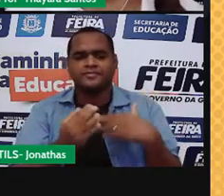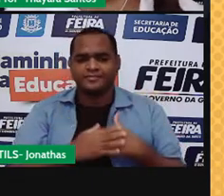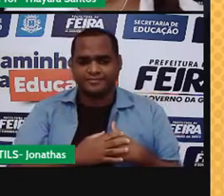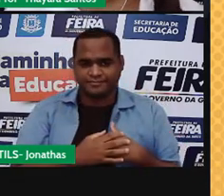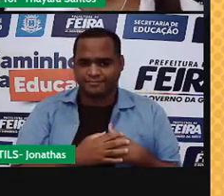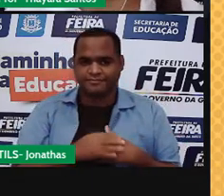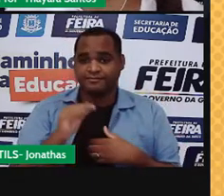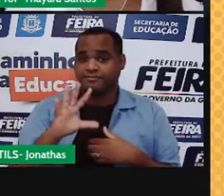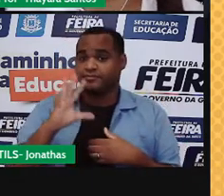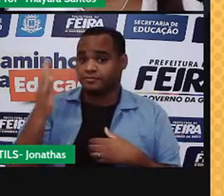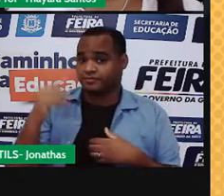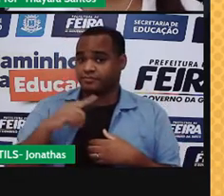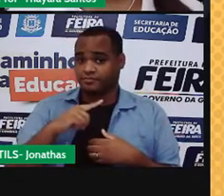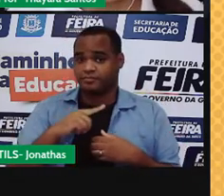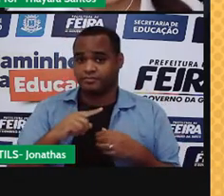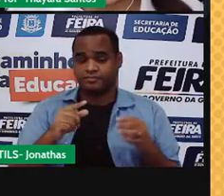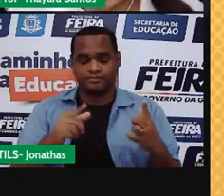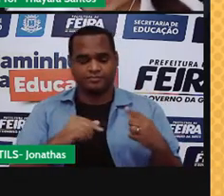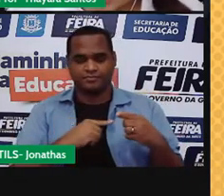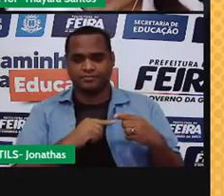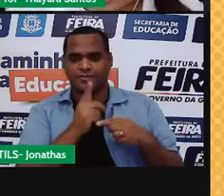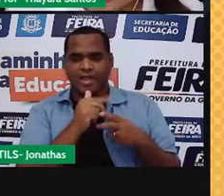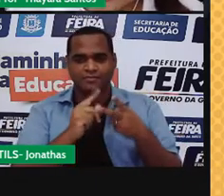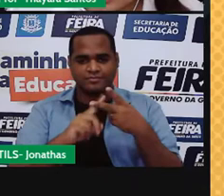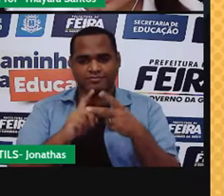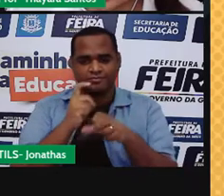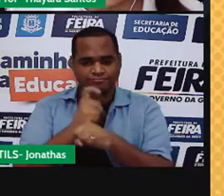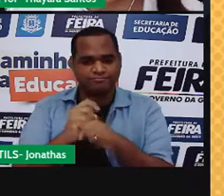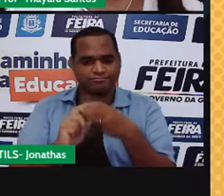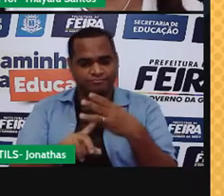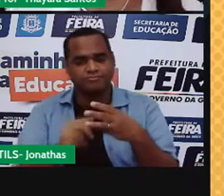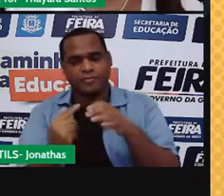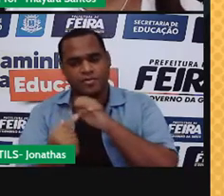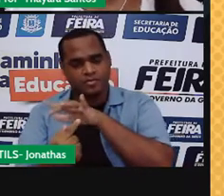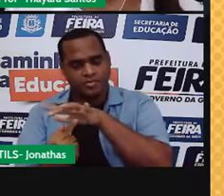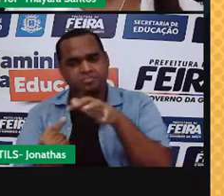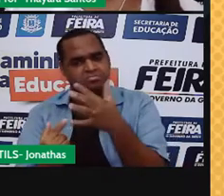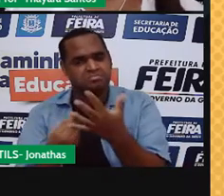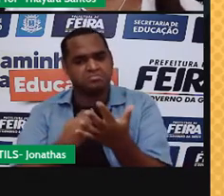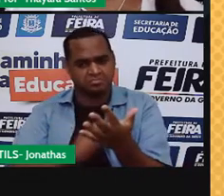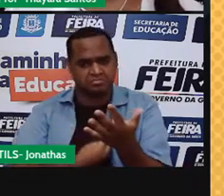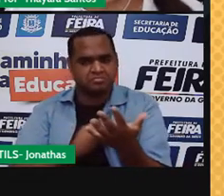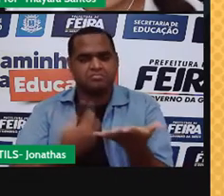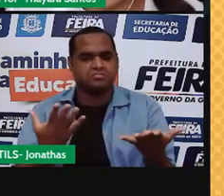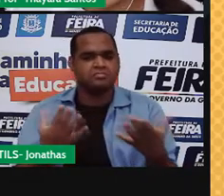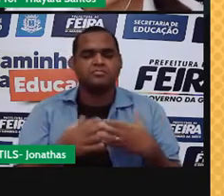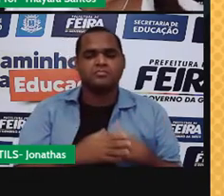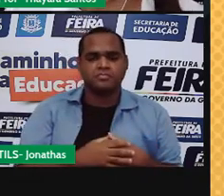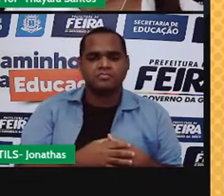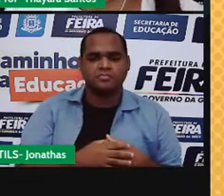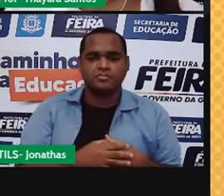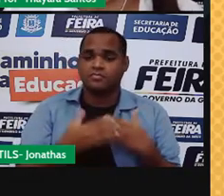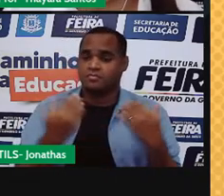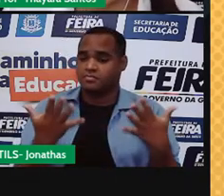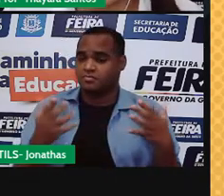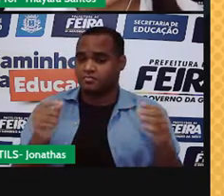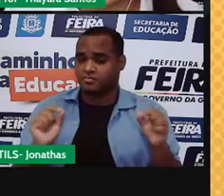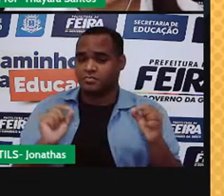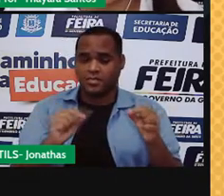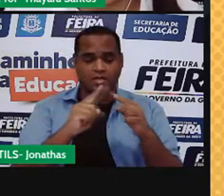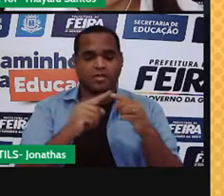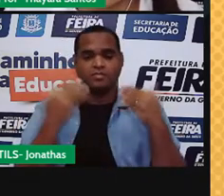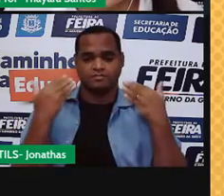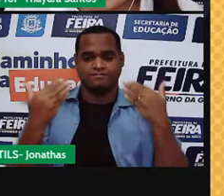acontece? Aqui a gente tem os três estados da matéria, o sólido, o líquido e o gasoso. Nesse caso aqui, estou